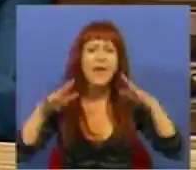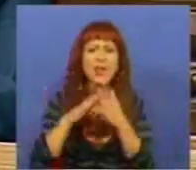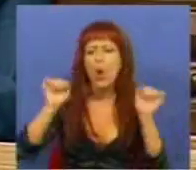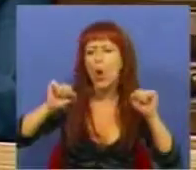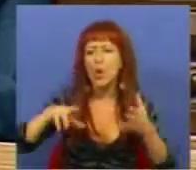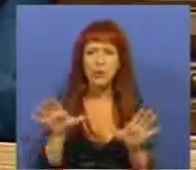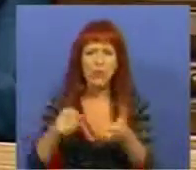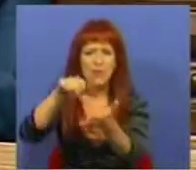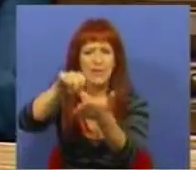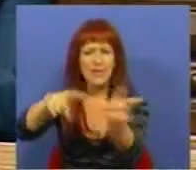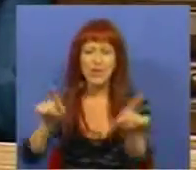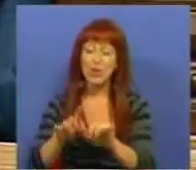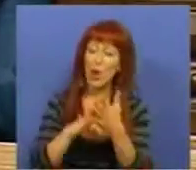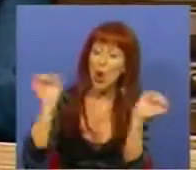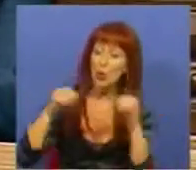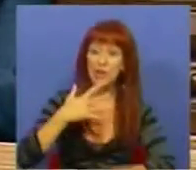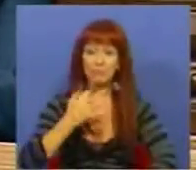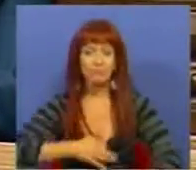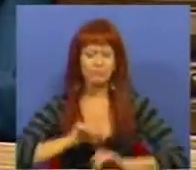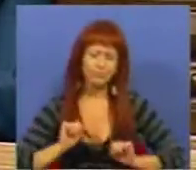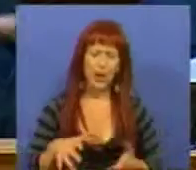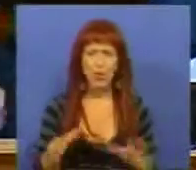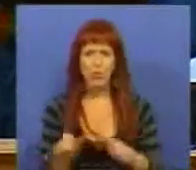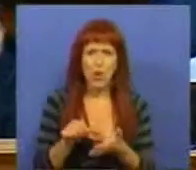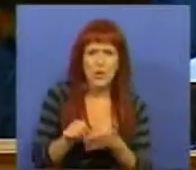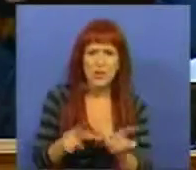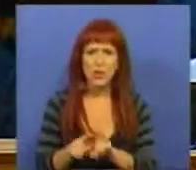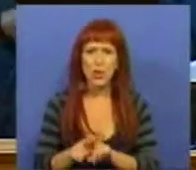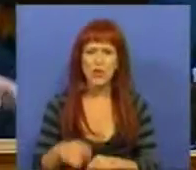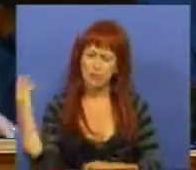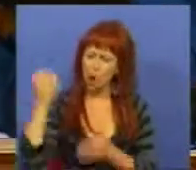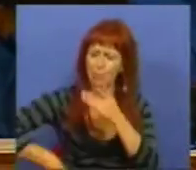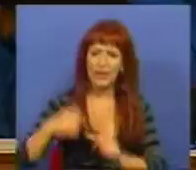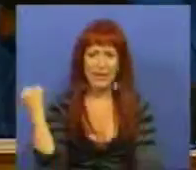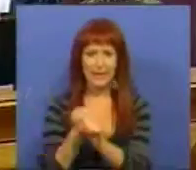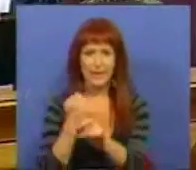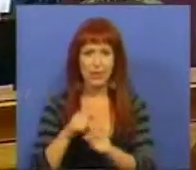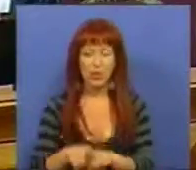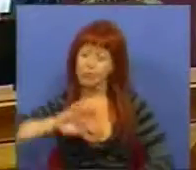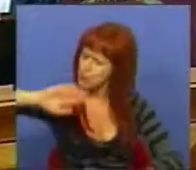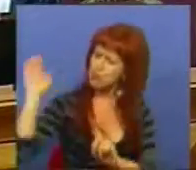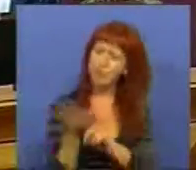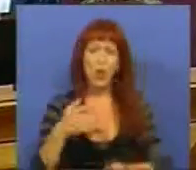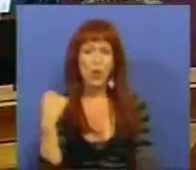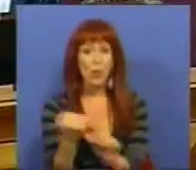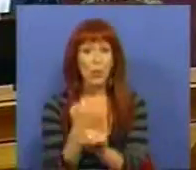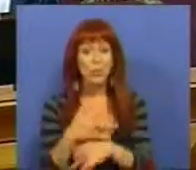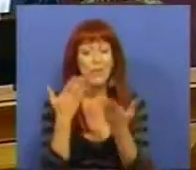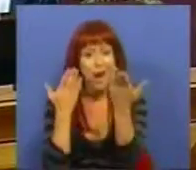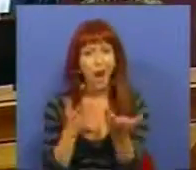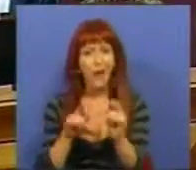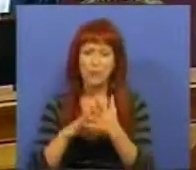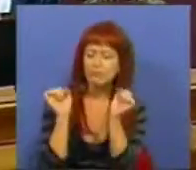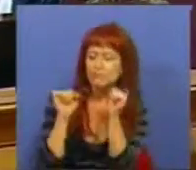acordo do Bloco Central, é um acordo absoluto do Bloco Central, para a taxação do trabalho, para a penalização do trabalho. É